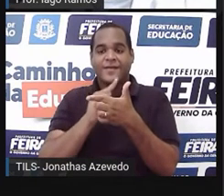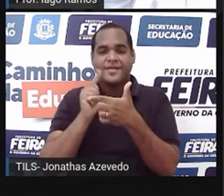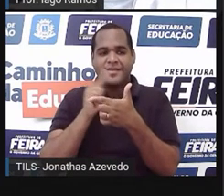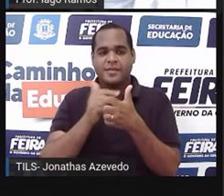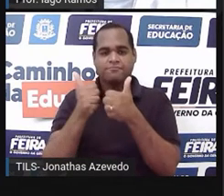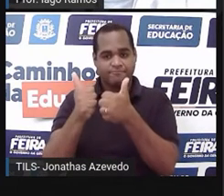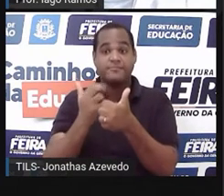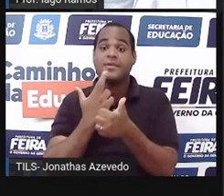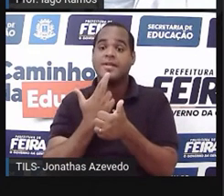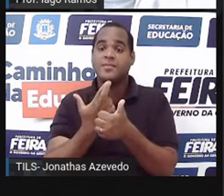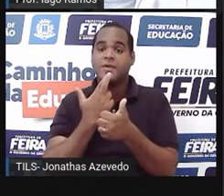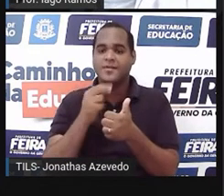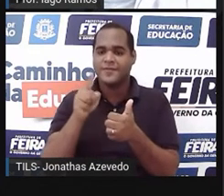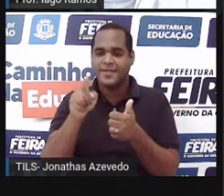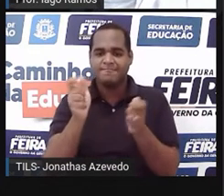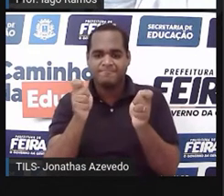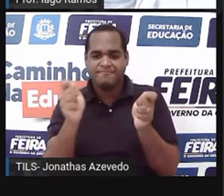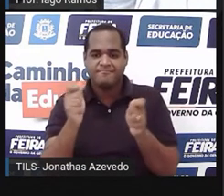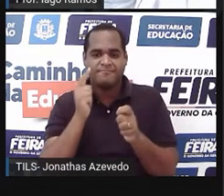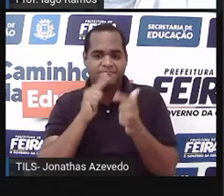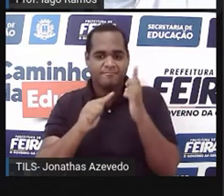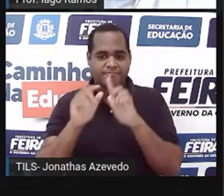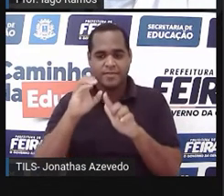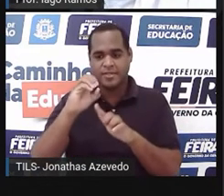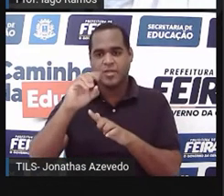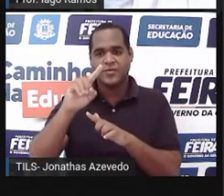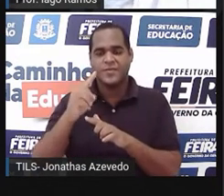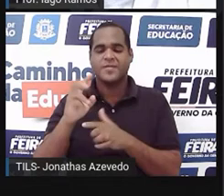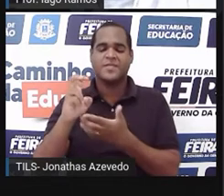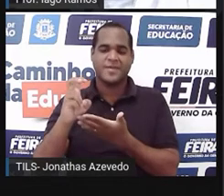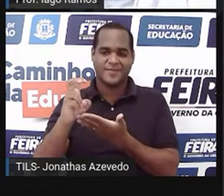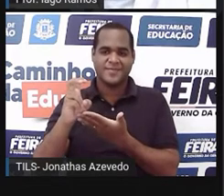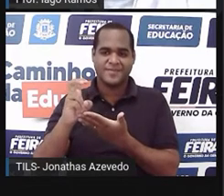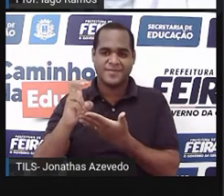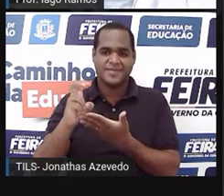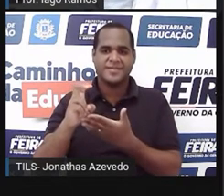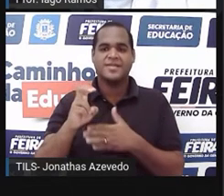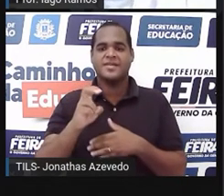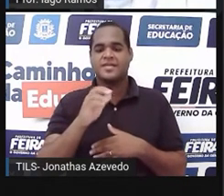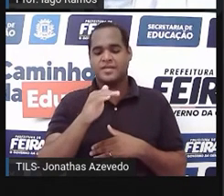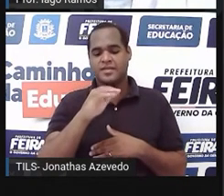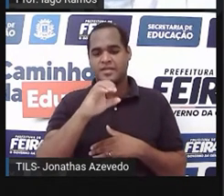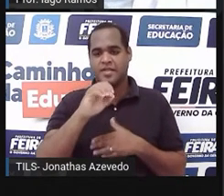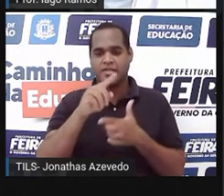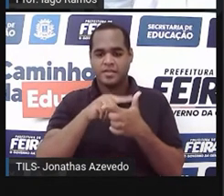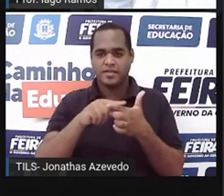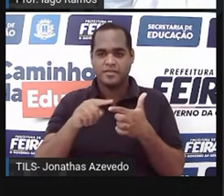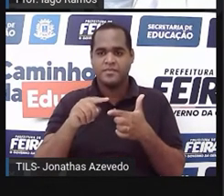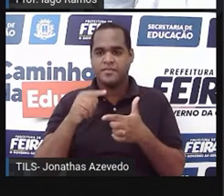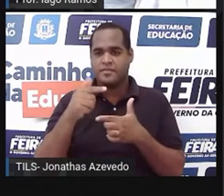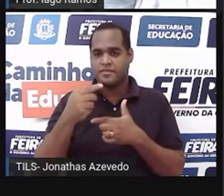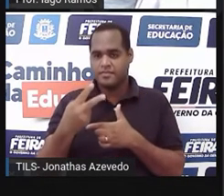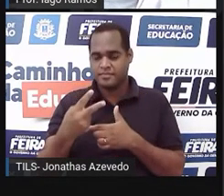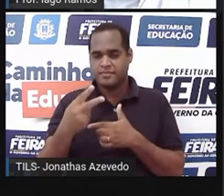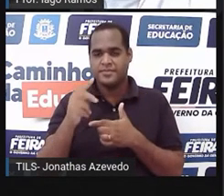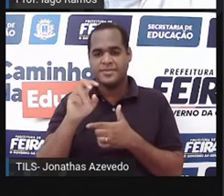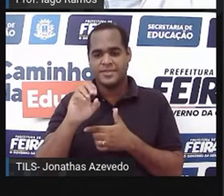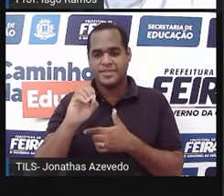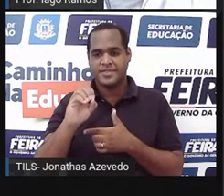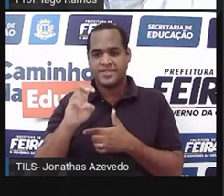no resultado que é o quociente aparece um zero e uma vírgula. aí dez dividido por dois dá cinco, cinco vezes dois dá dez,